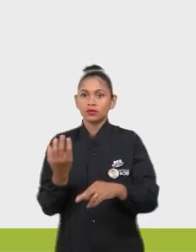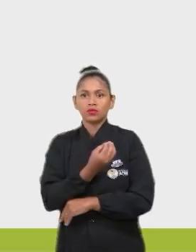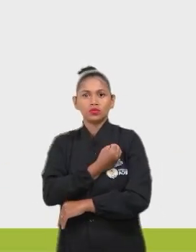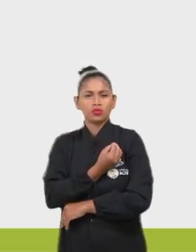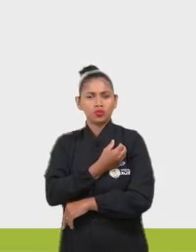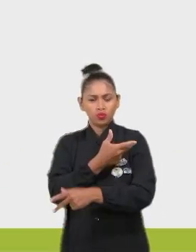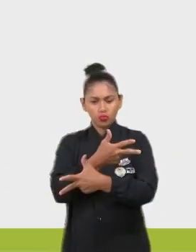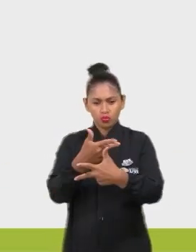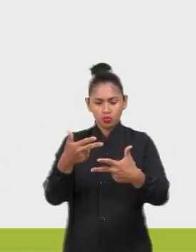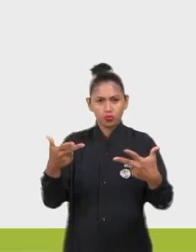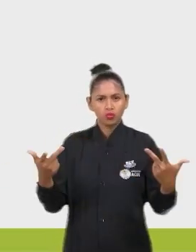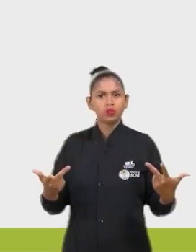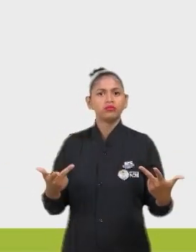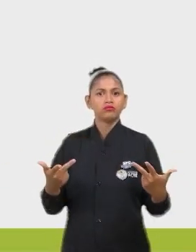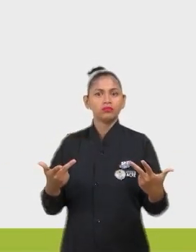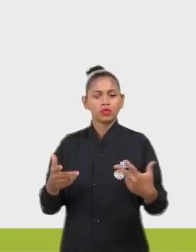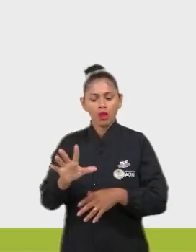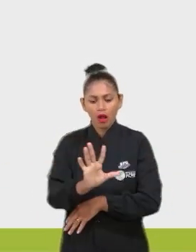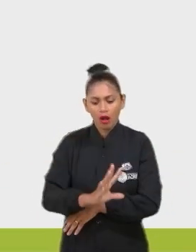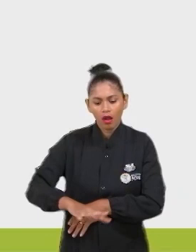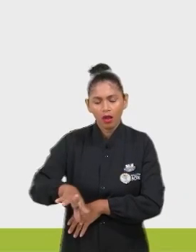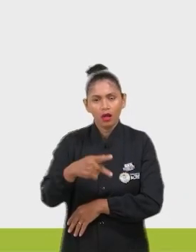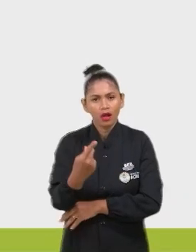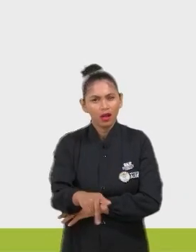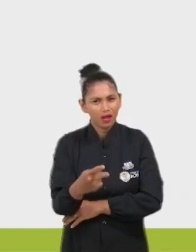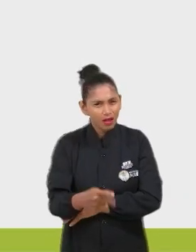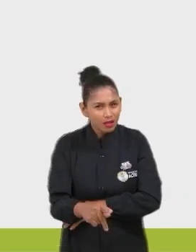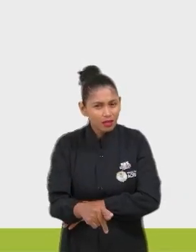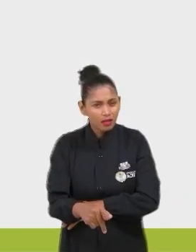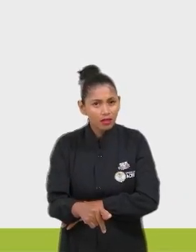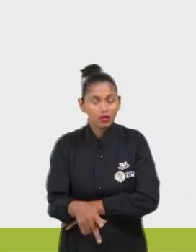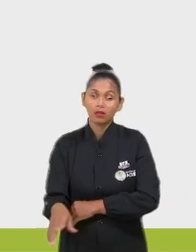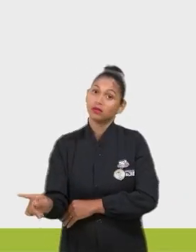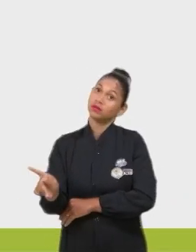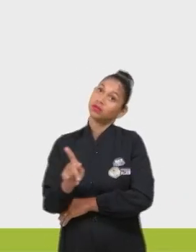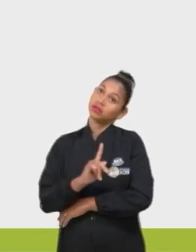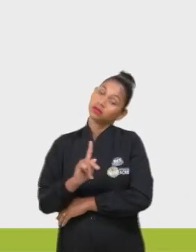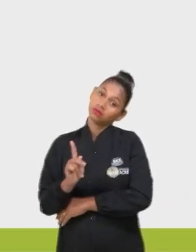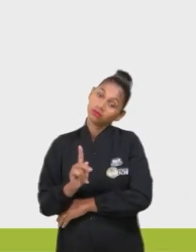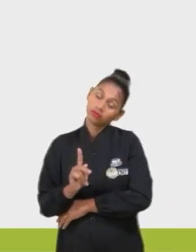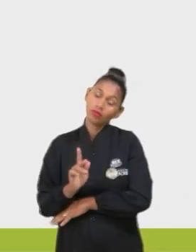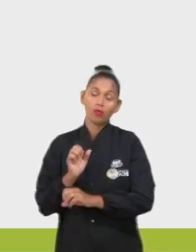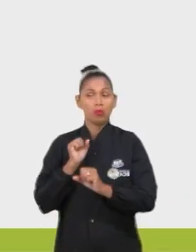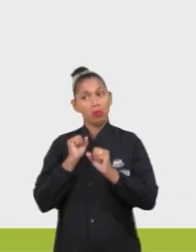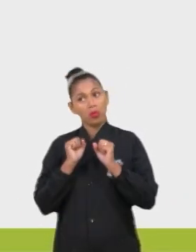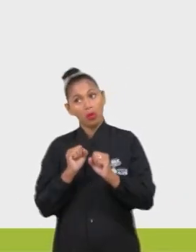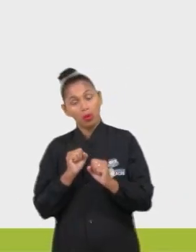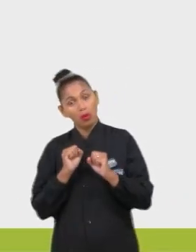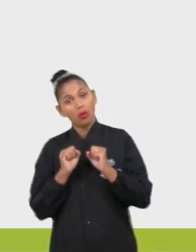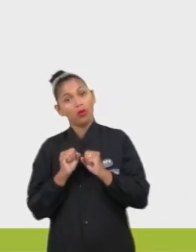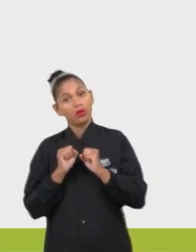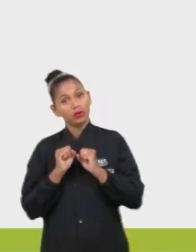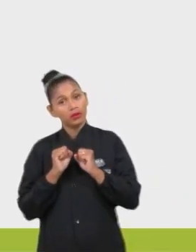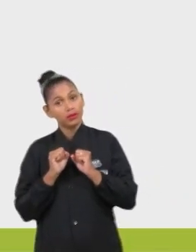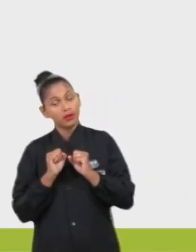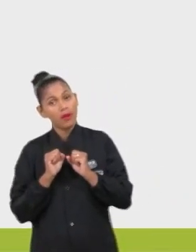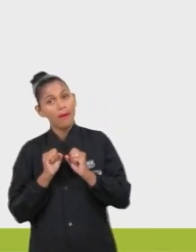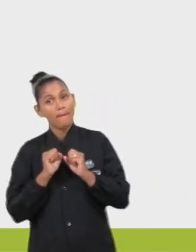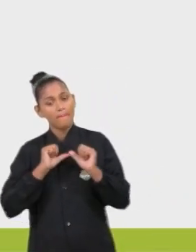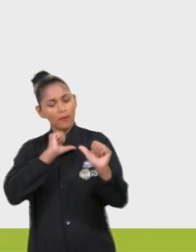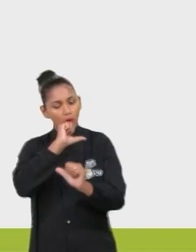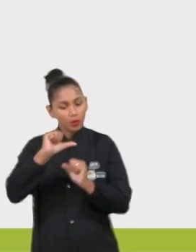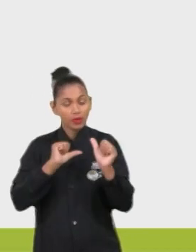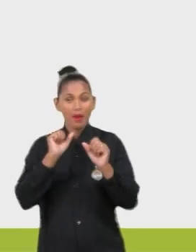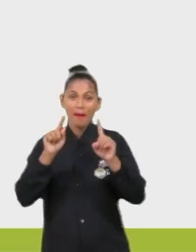ambiente? Nem sempre pode ser que essa espécie exótica altere, mas que